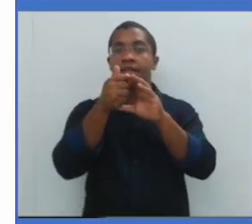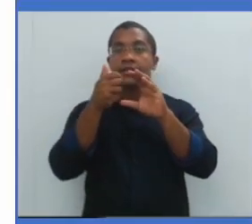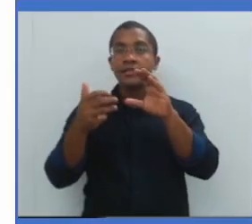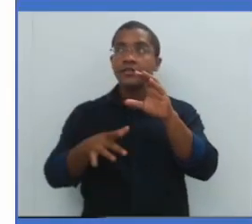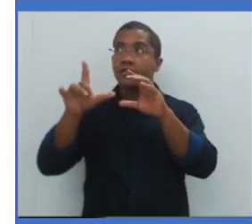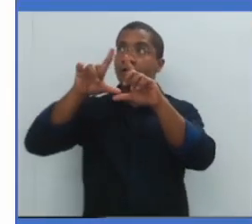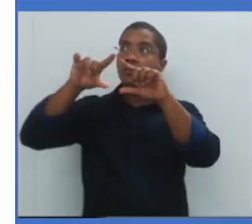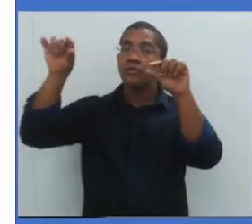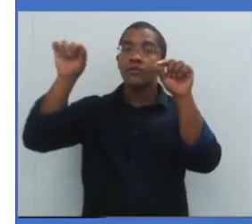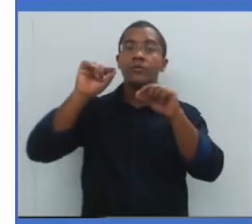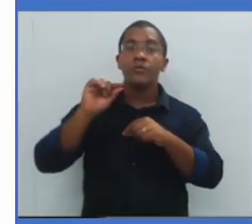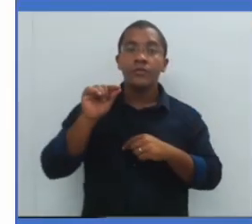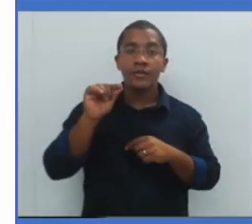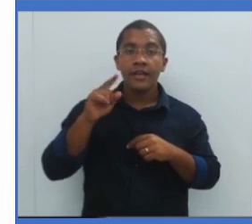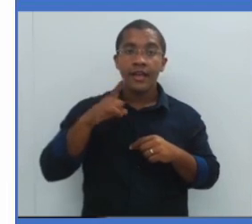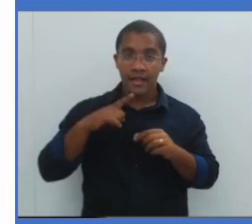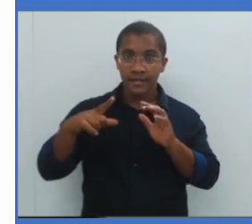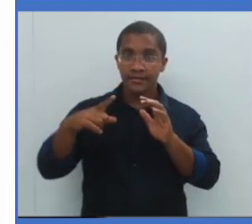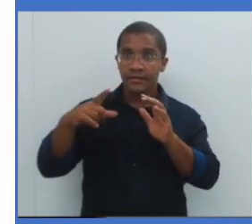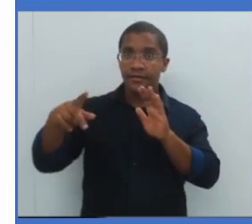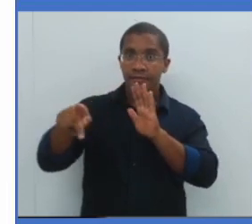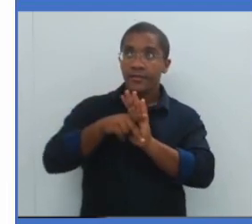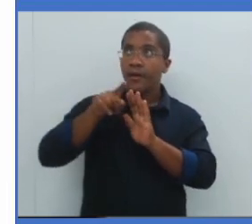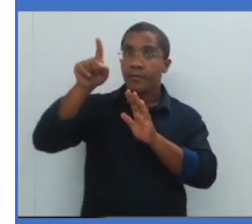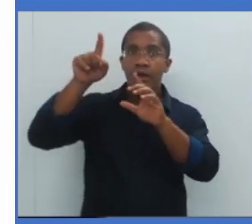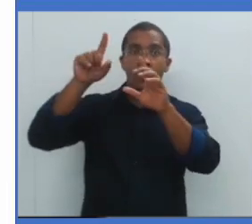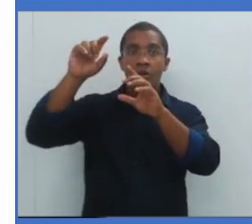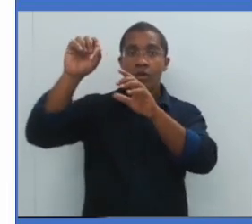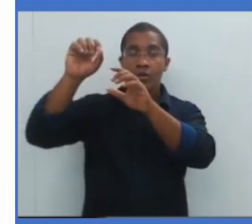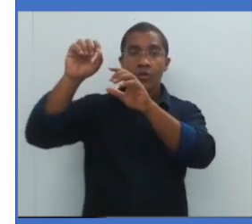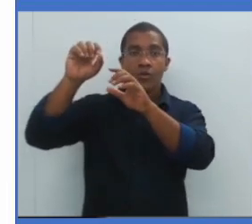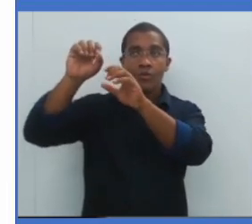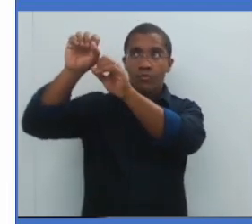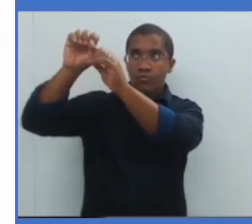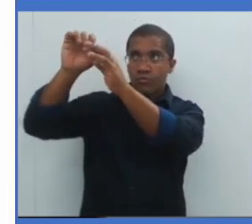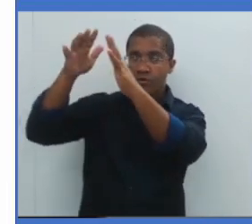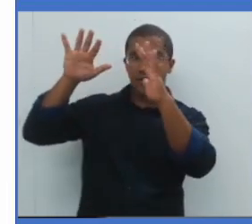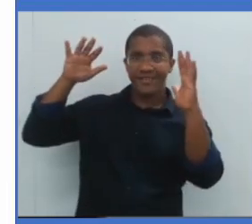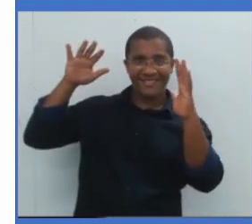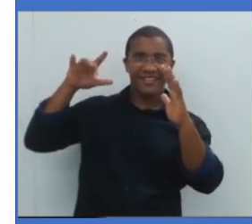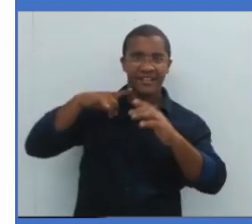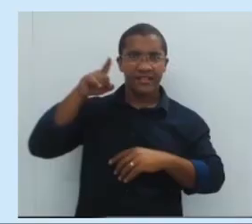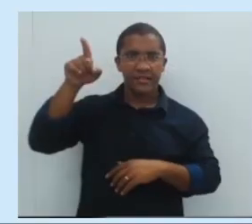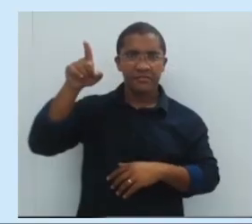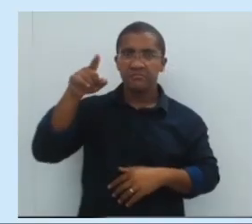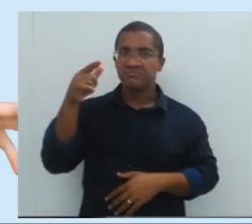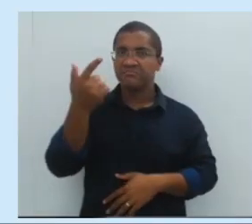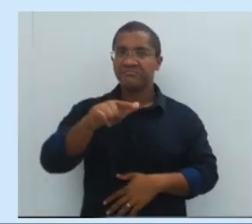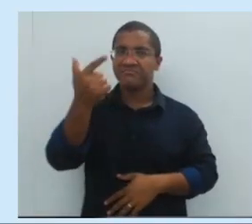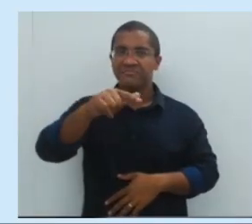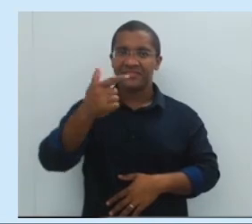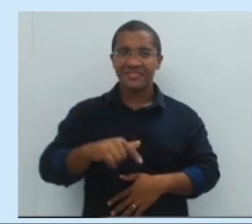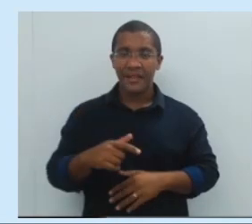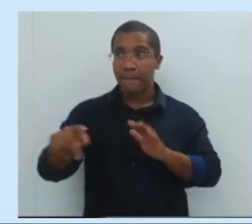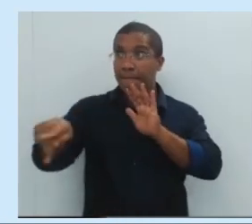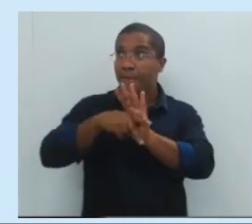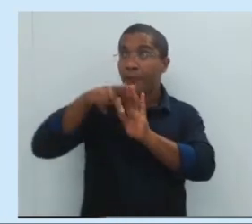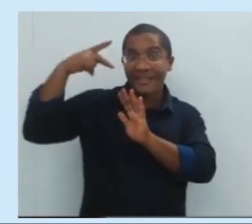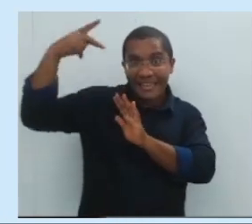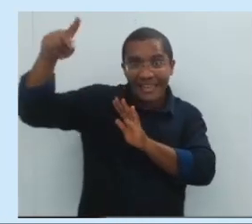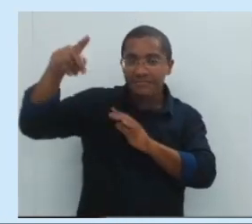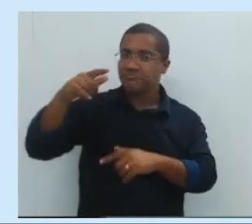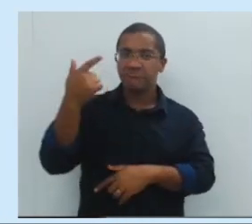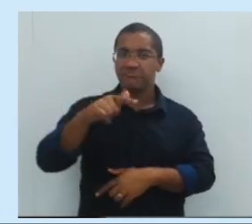da lua, ela não possui luz própria, pelo amor de Deus, não pode mais errar.